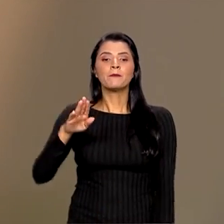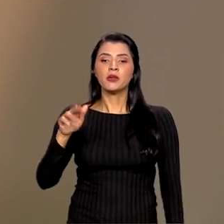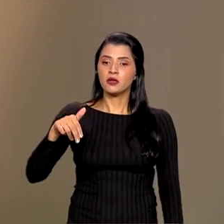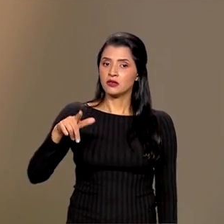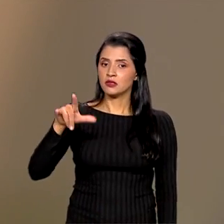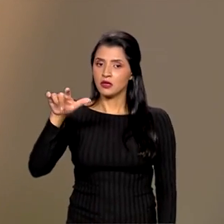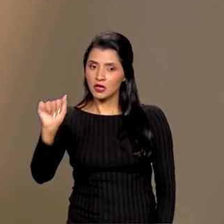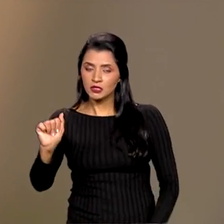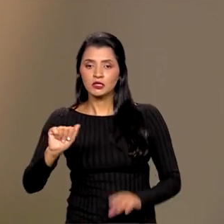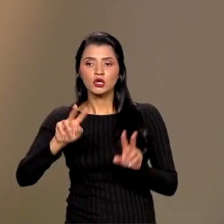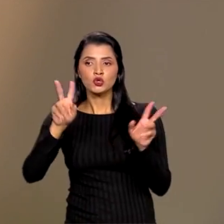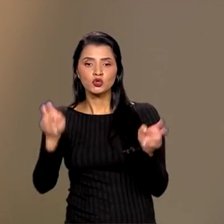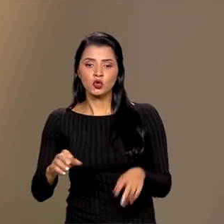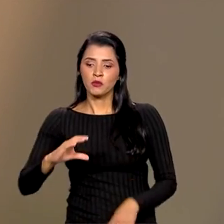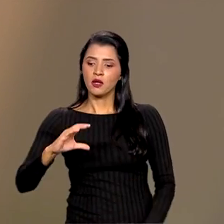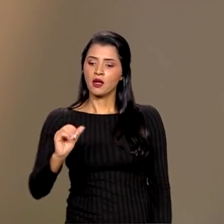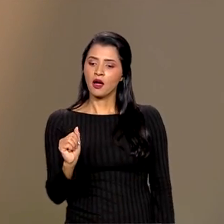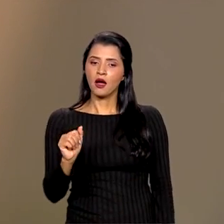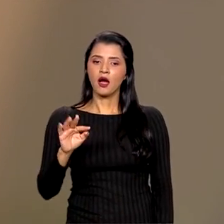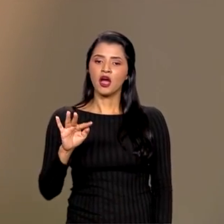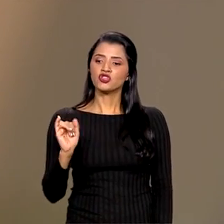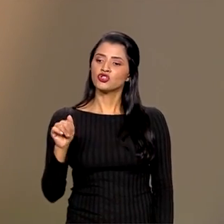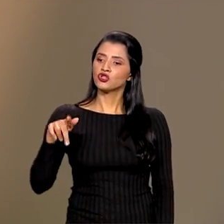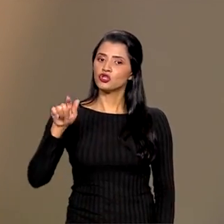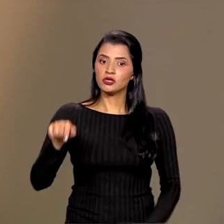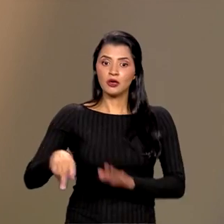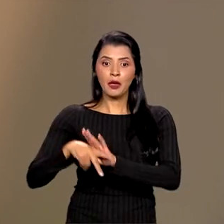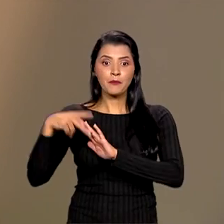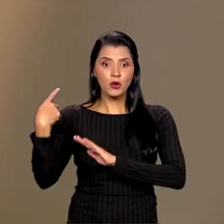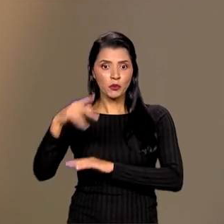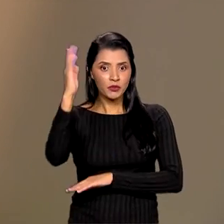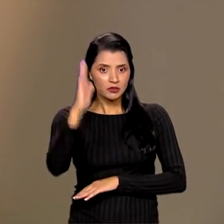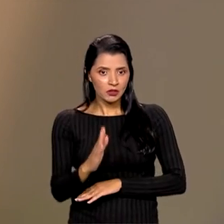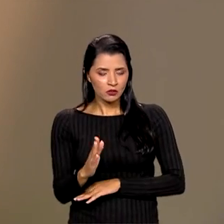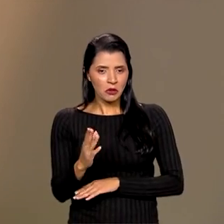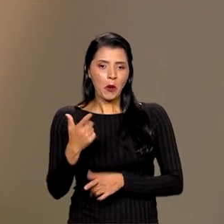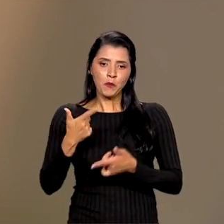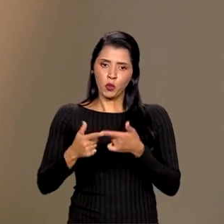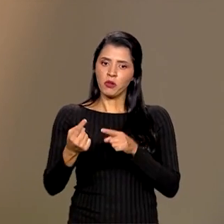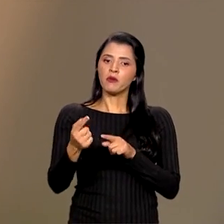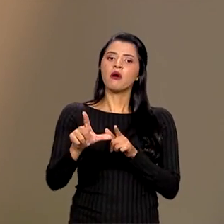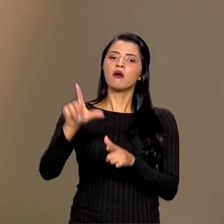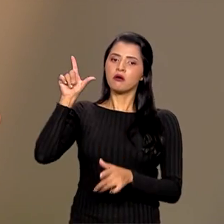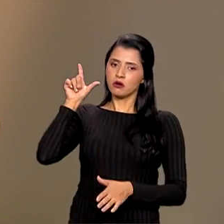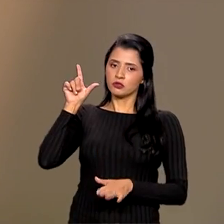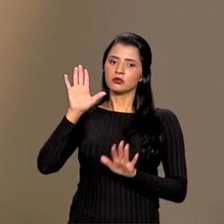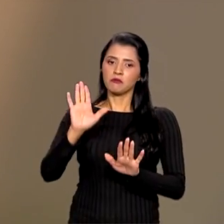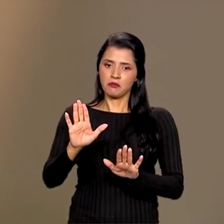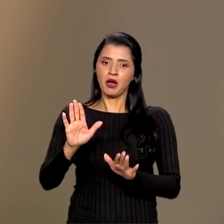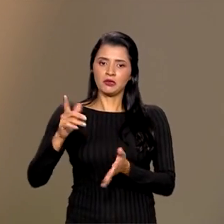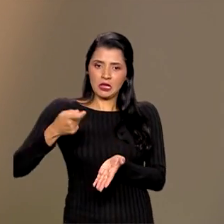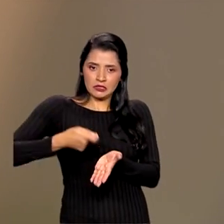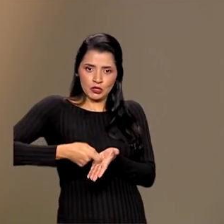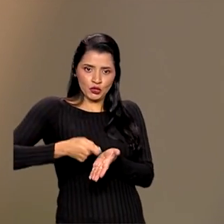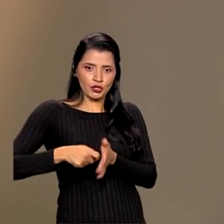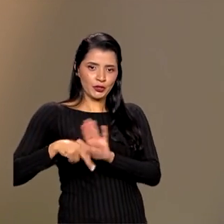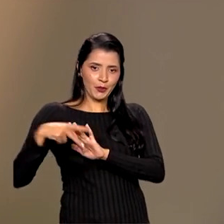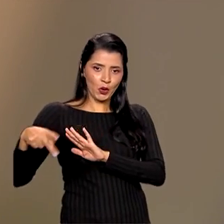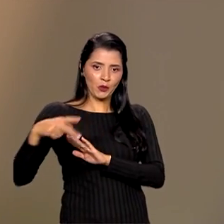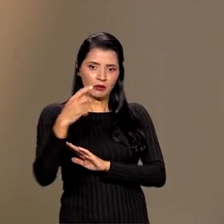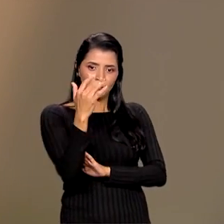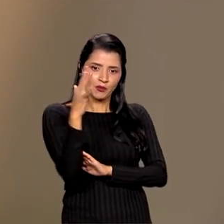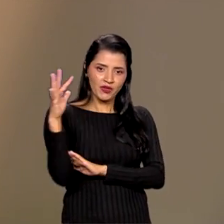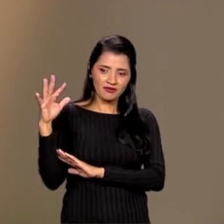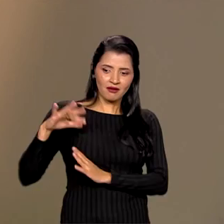A Caatinga é um bioma exclusivamente brasileiro. Que era um problema lá atrás, mas pela imposição também dessa agenda ambiental,